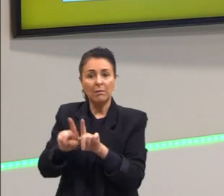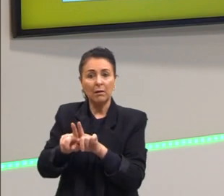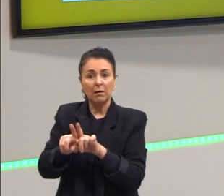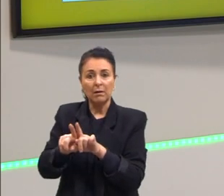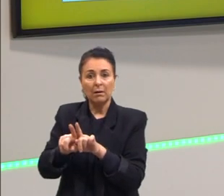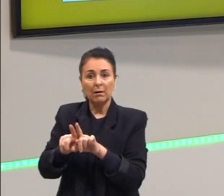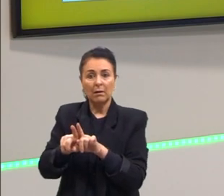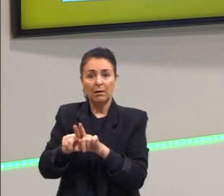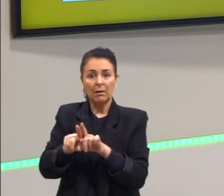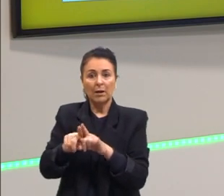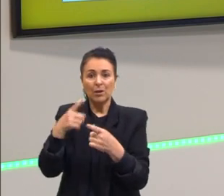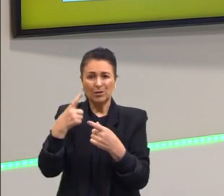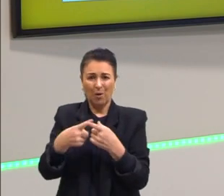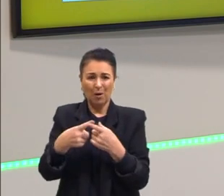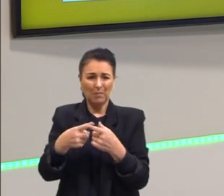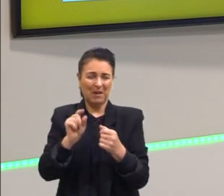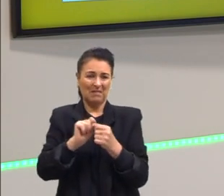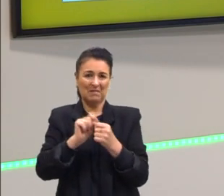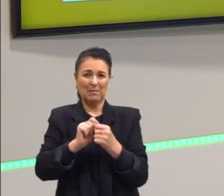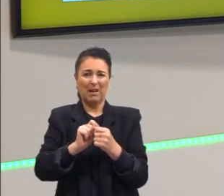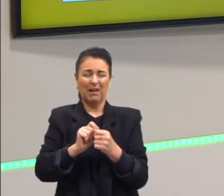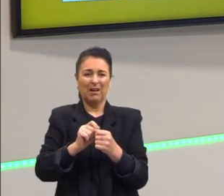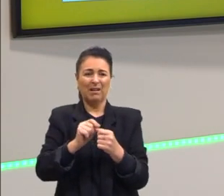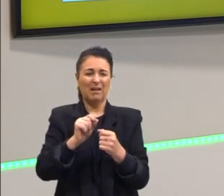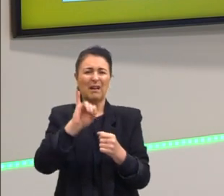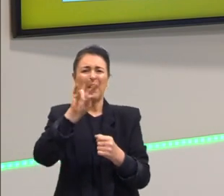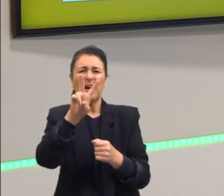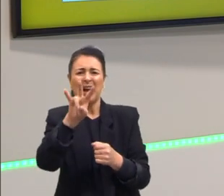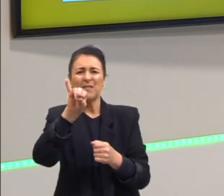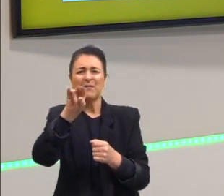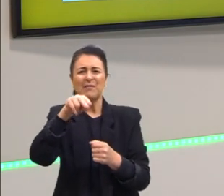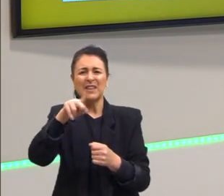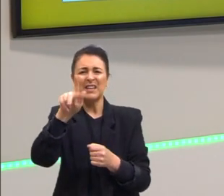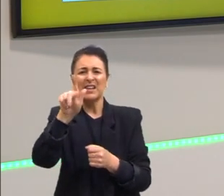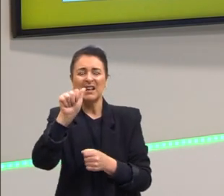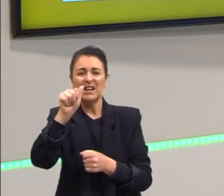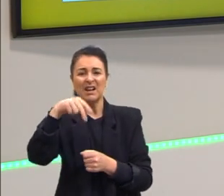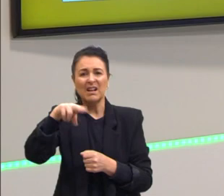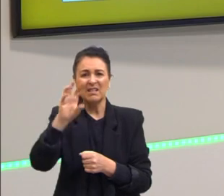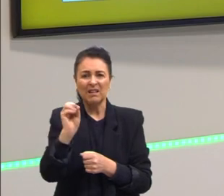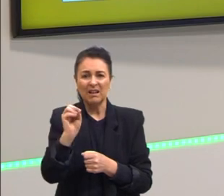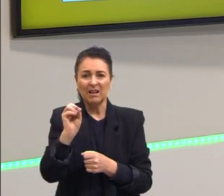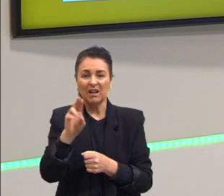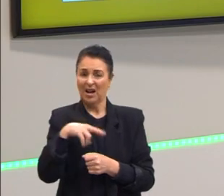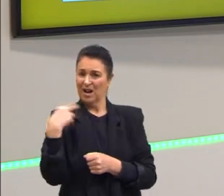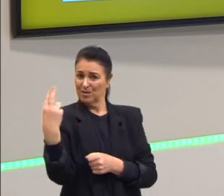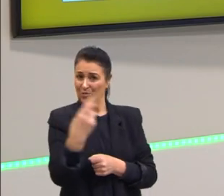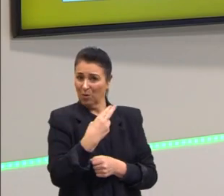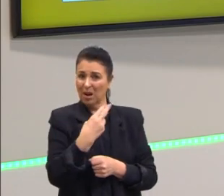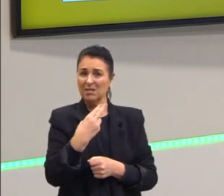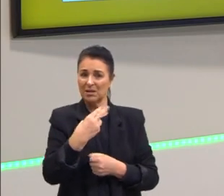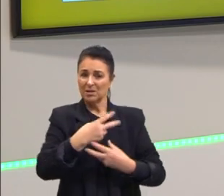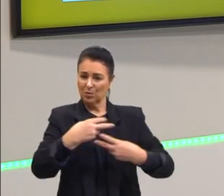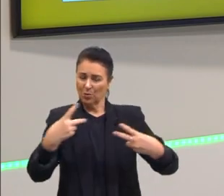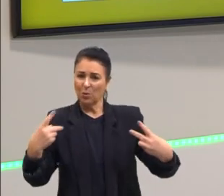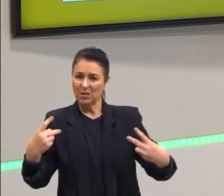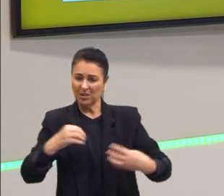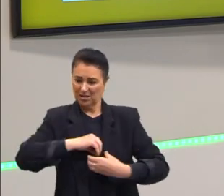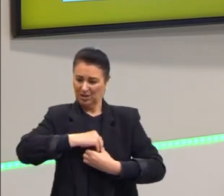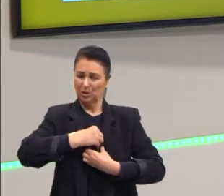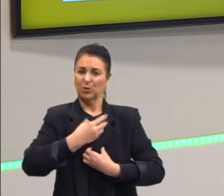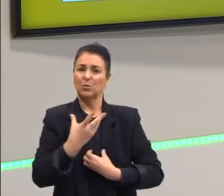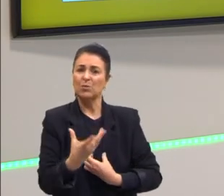atitude que você não admitiu. Então, para o Kant, as nossas atitudes, elas devem ser universais e